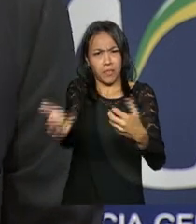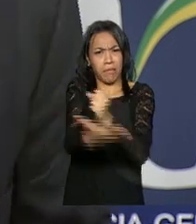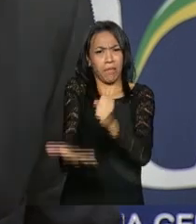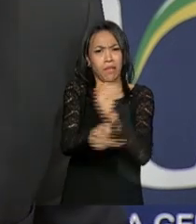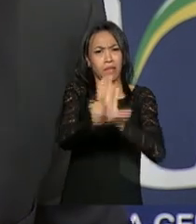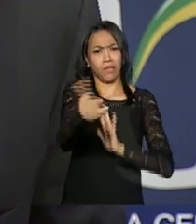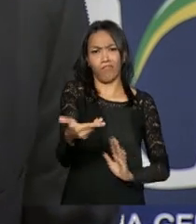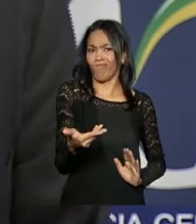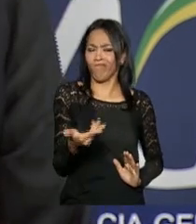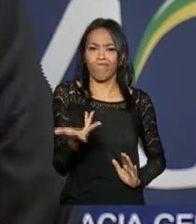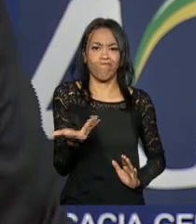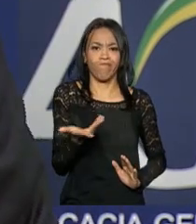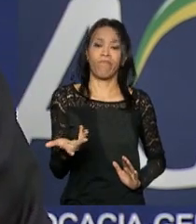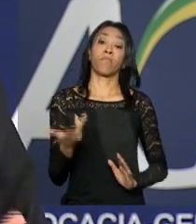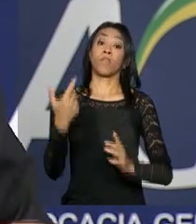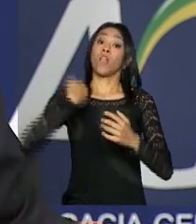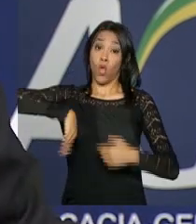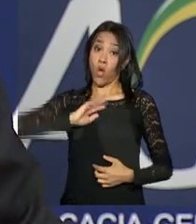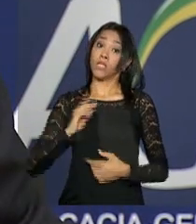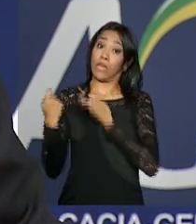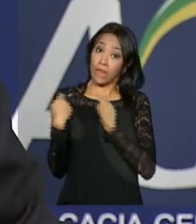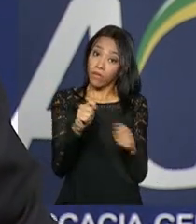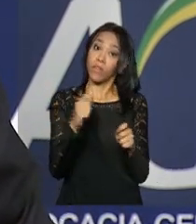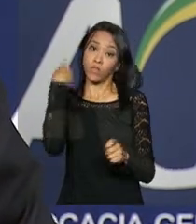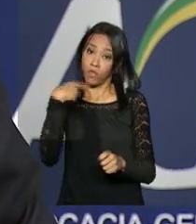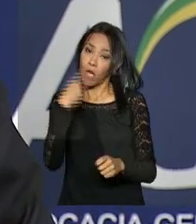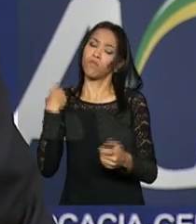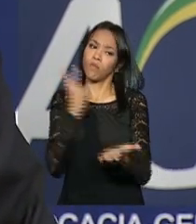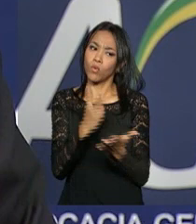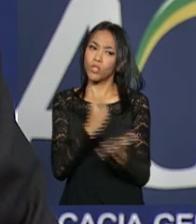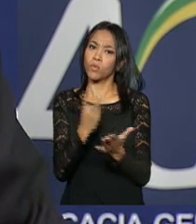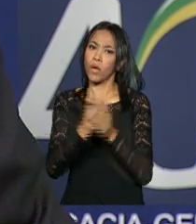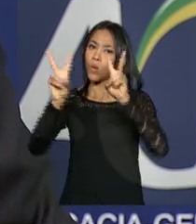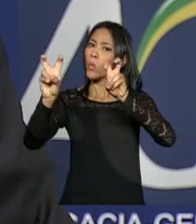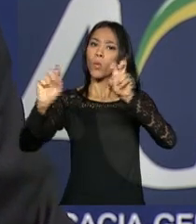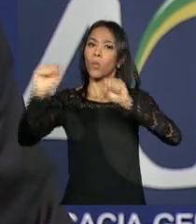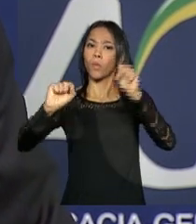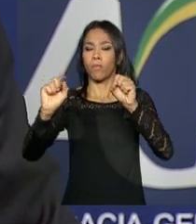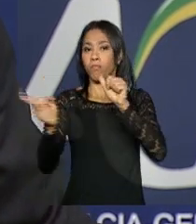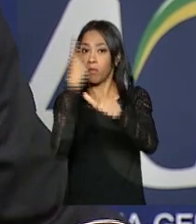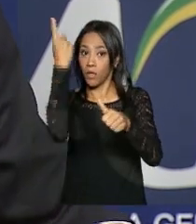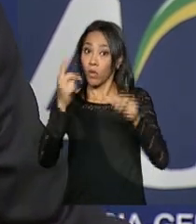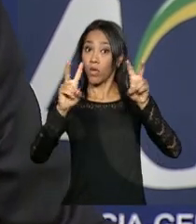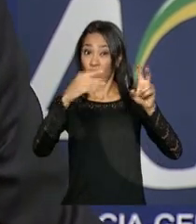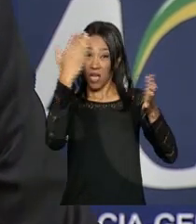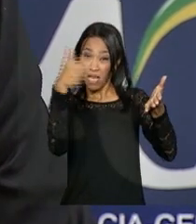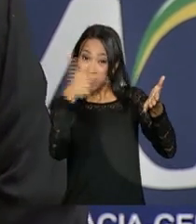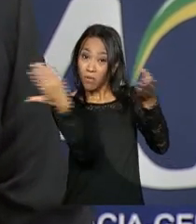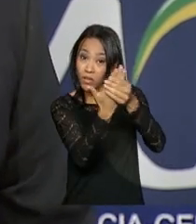Razão pela qual a nossa defesa continuará a insistir nesta tese no seguinte sentido. Primeiro lugar, o processo é nulo.